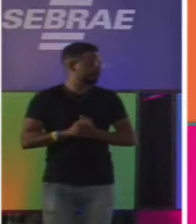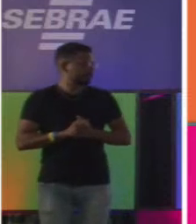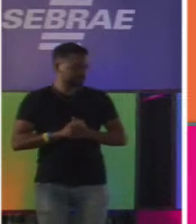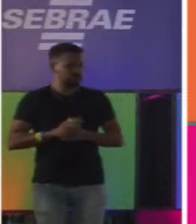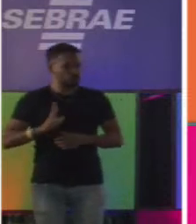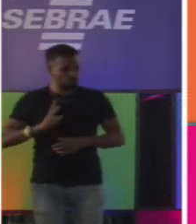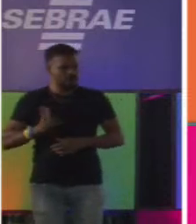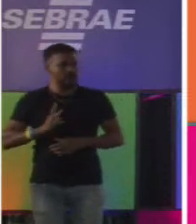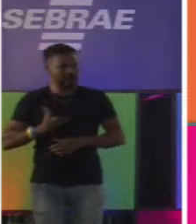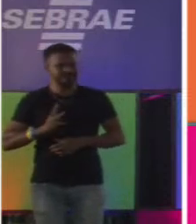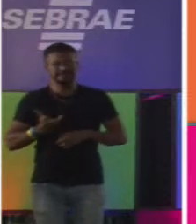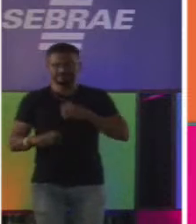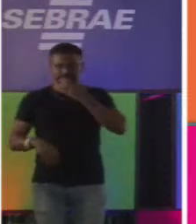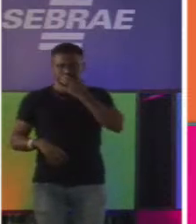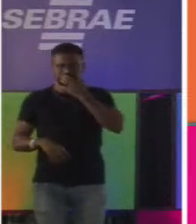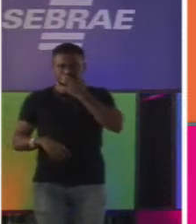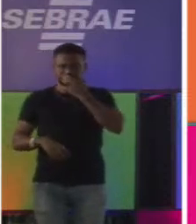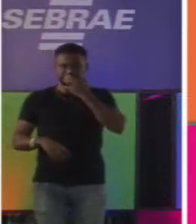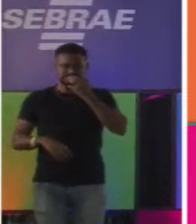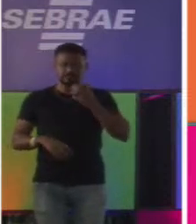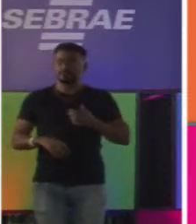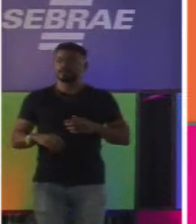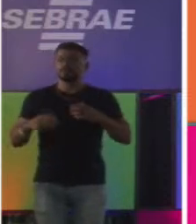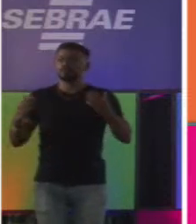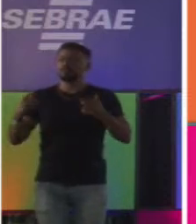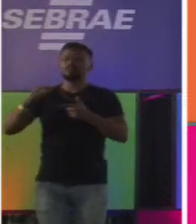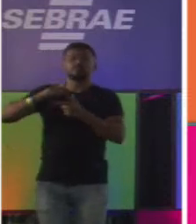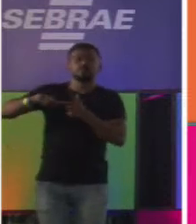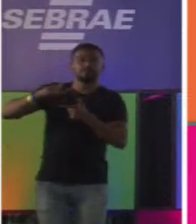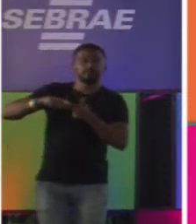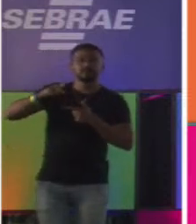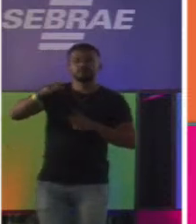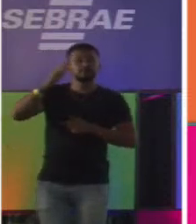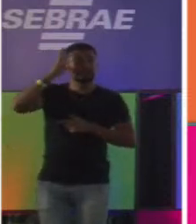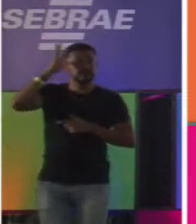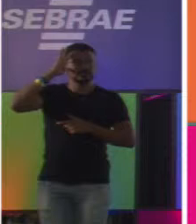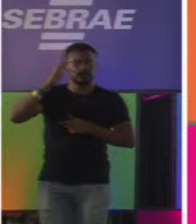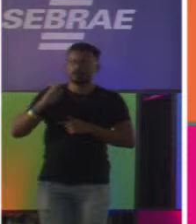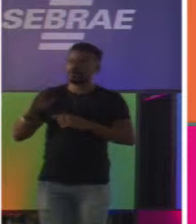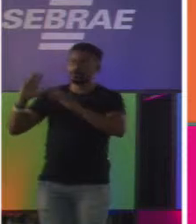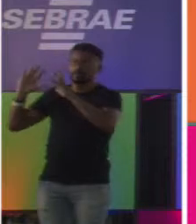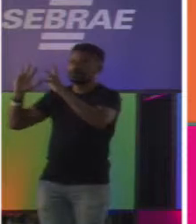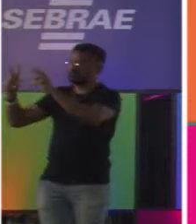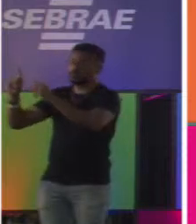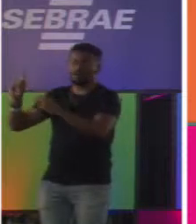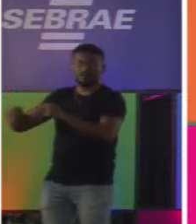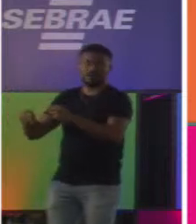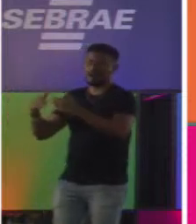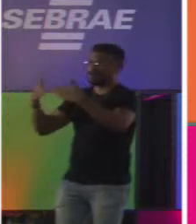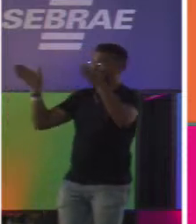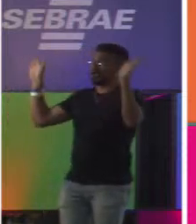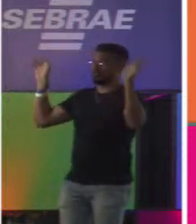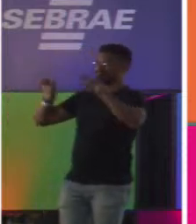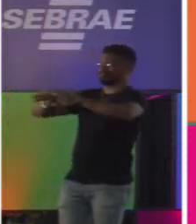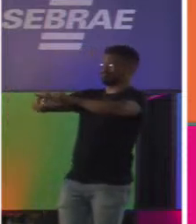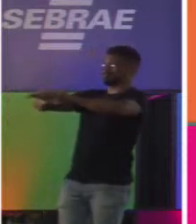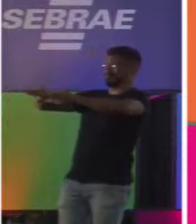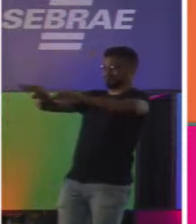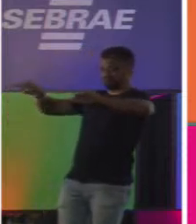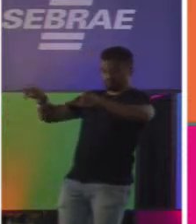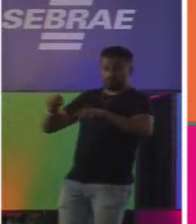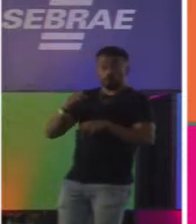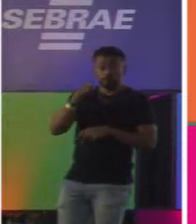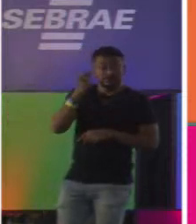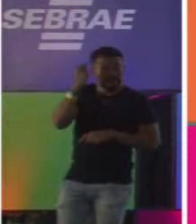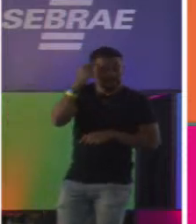Coragem, viu? E qual é o problema de pensar assim? Todo mundo é muito diverso. Então, quando você pensa